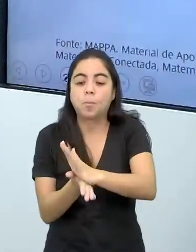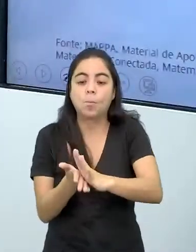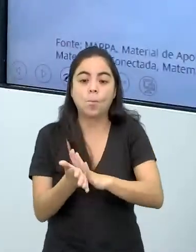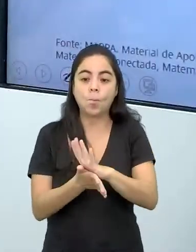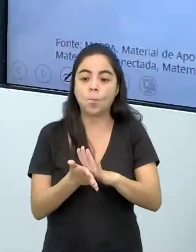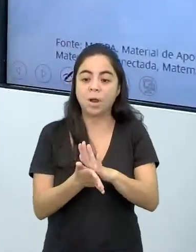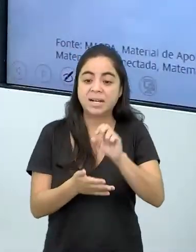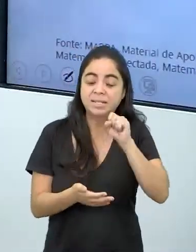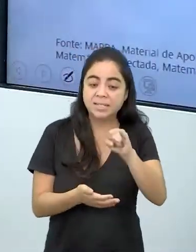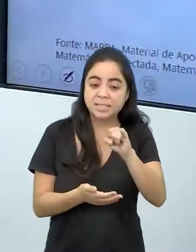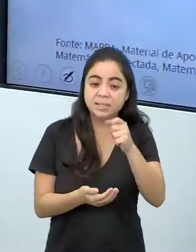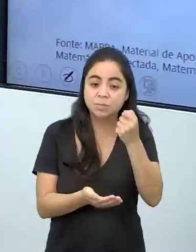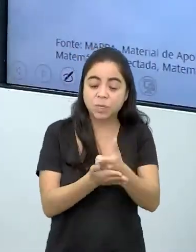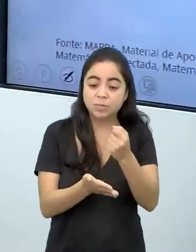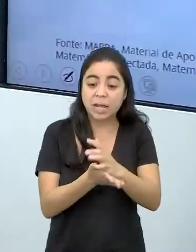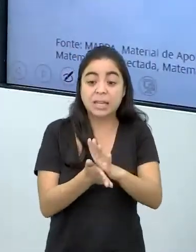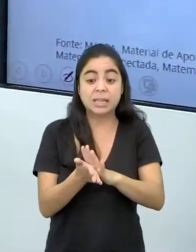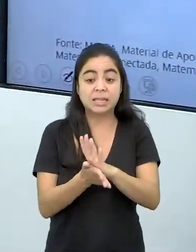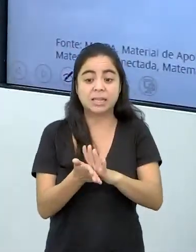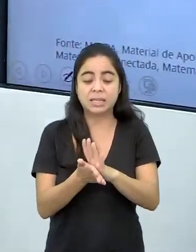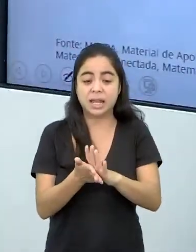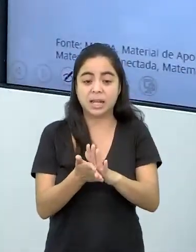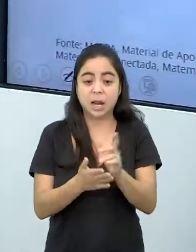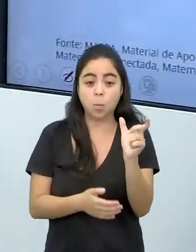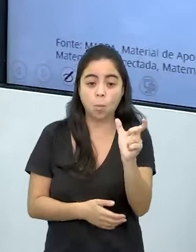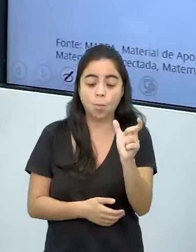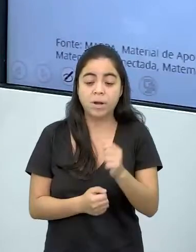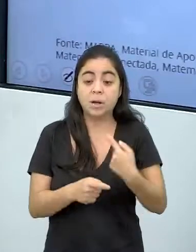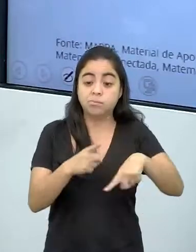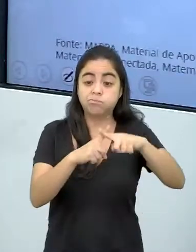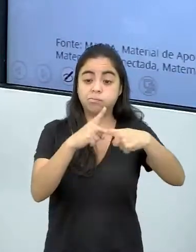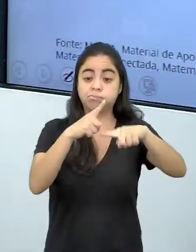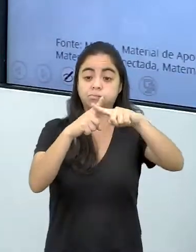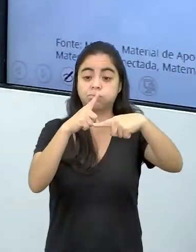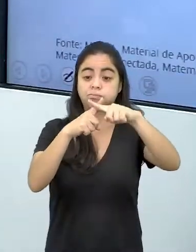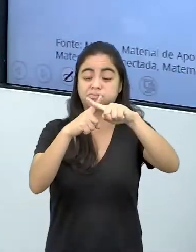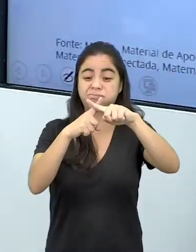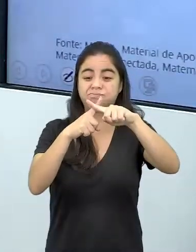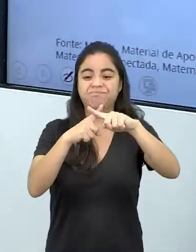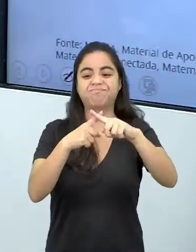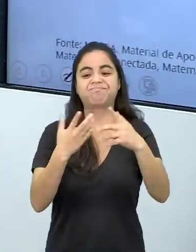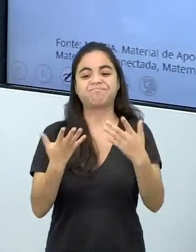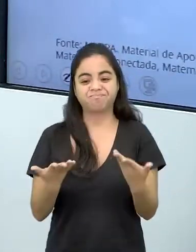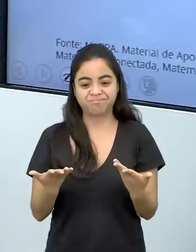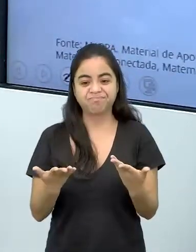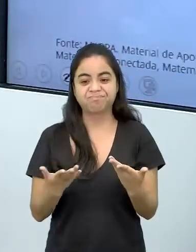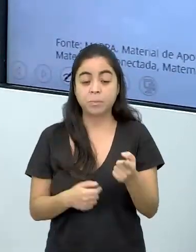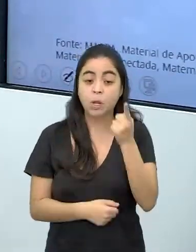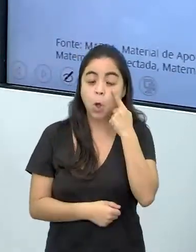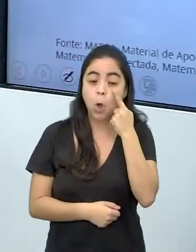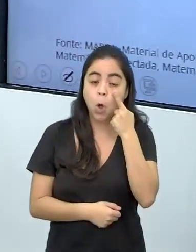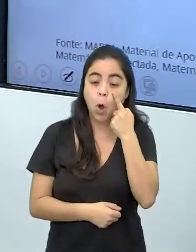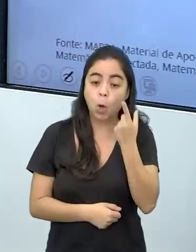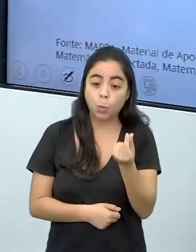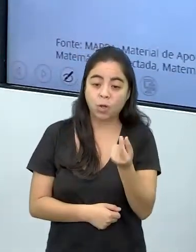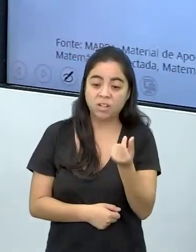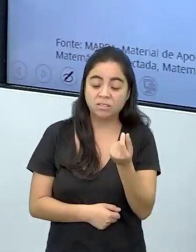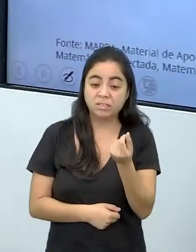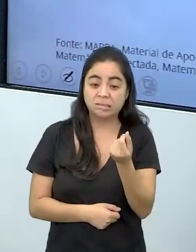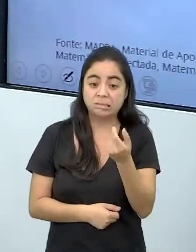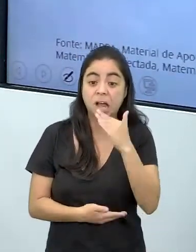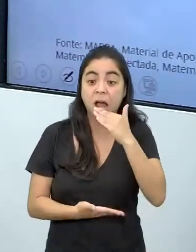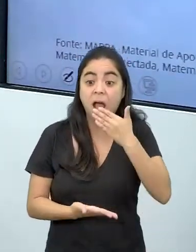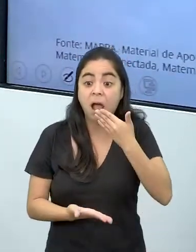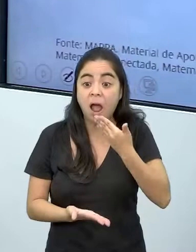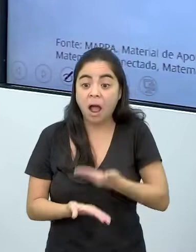Sem você gastar nada no cartão de crédito já vai vir acrescido tudo isso. Quando vocês verem os valores, vocês vão falar, nossa, meu Deus.